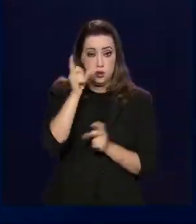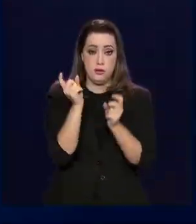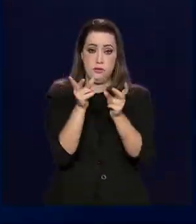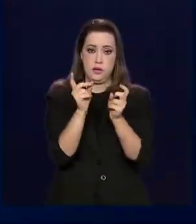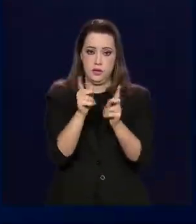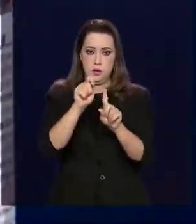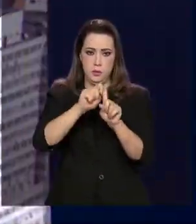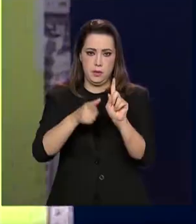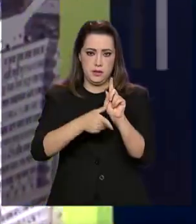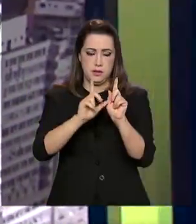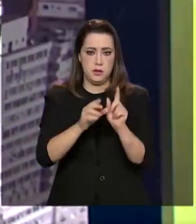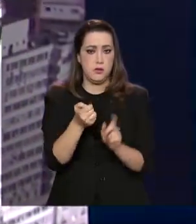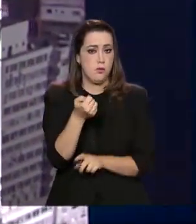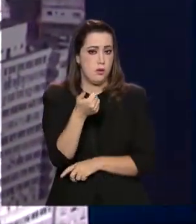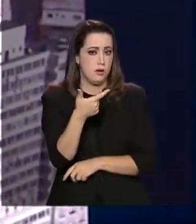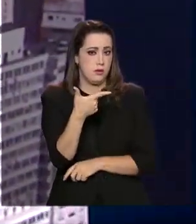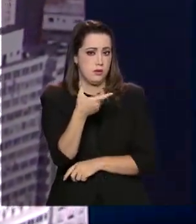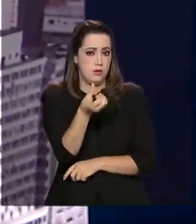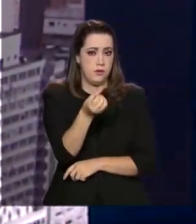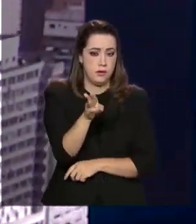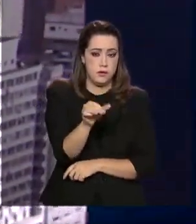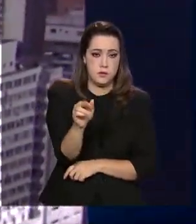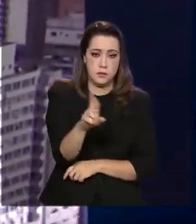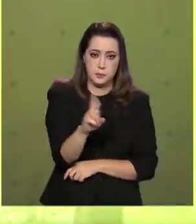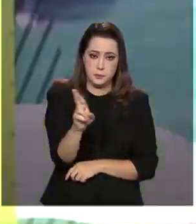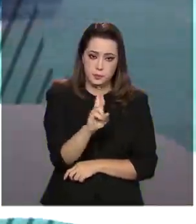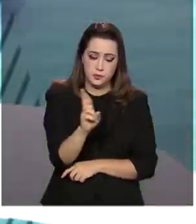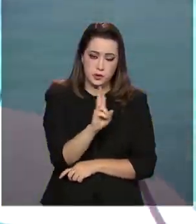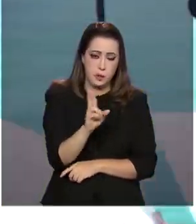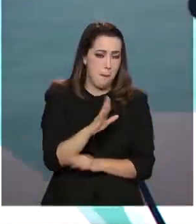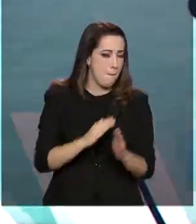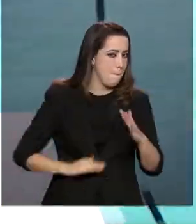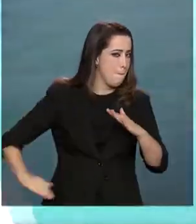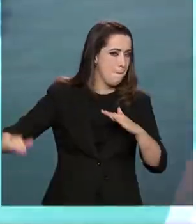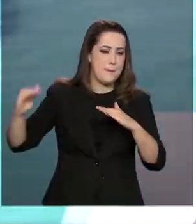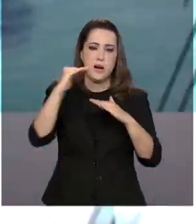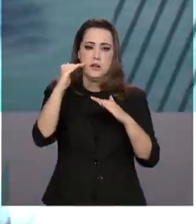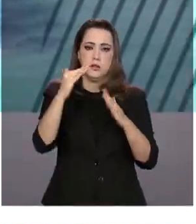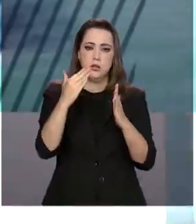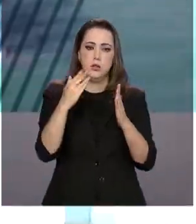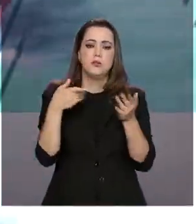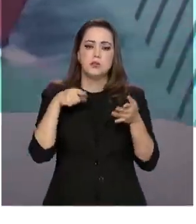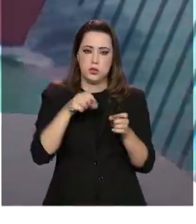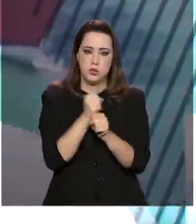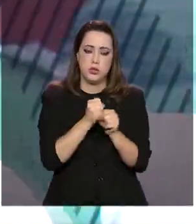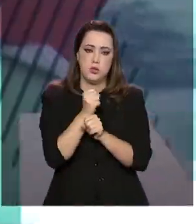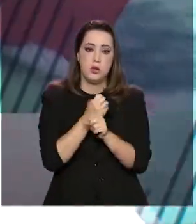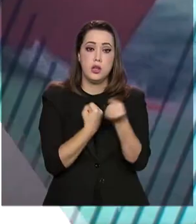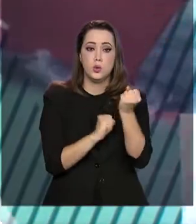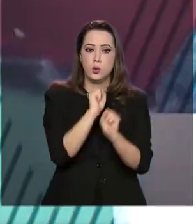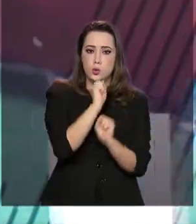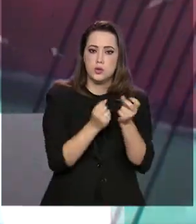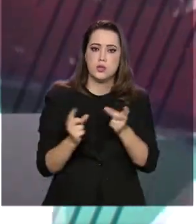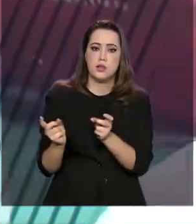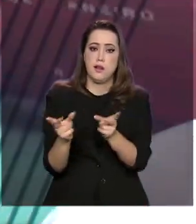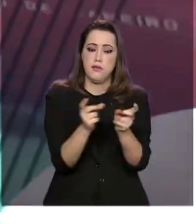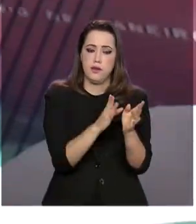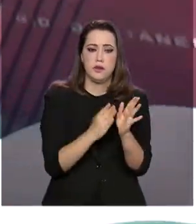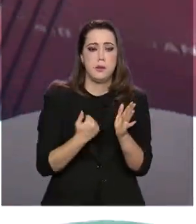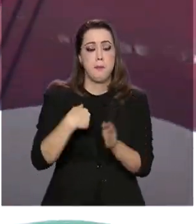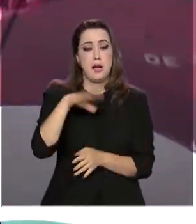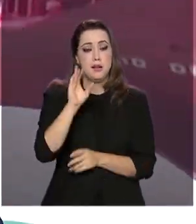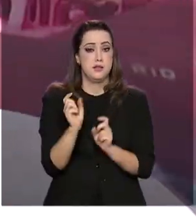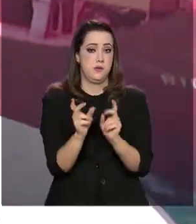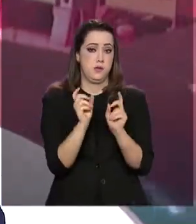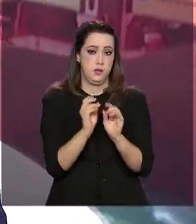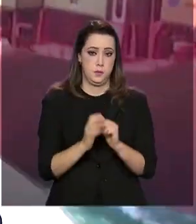no mês passado, quase 26 bilhões de reais, o maior patamar deste ano. Indústria e comércio foram os destaques.